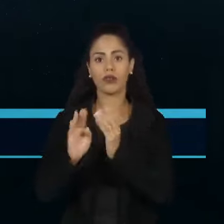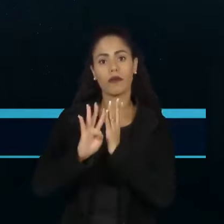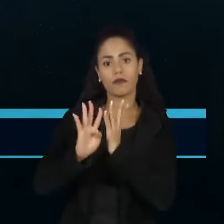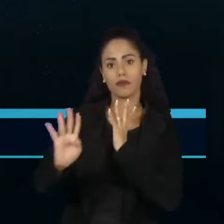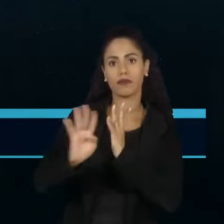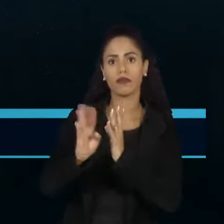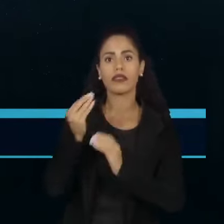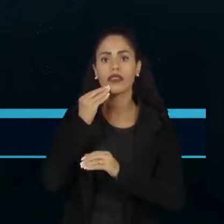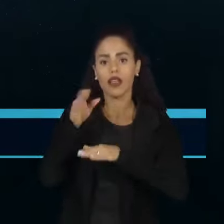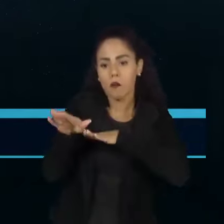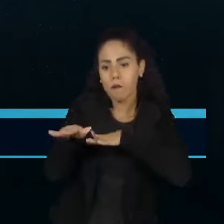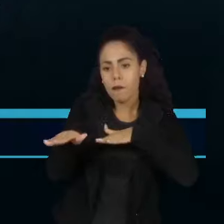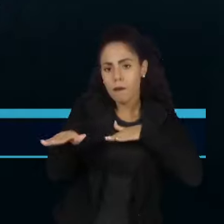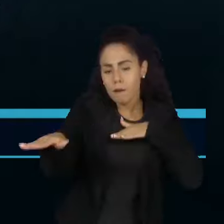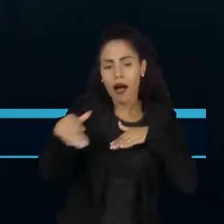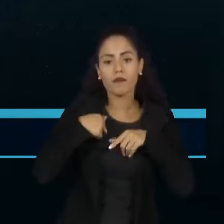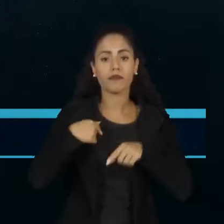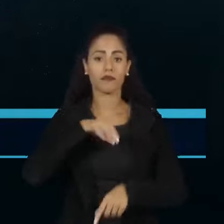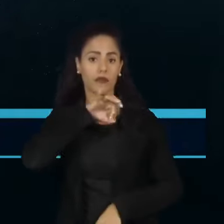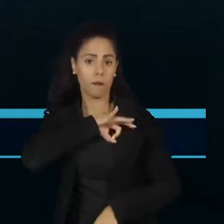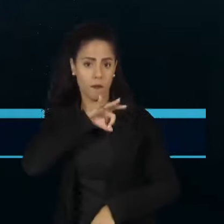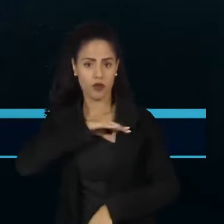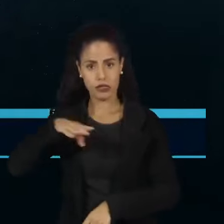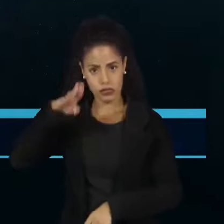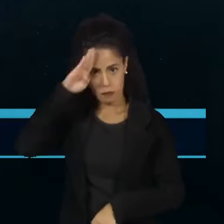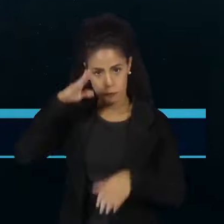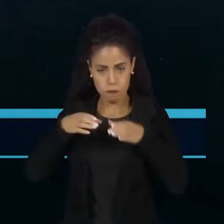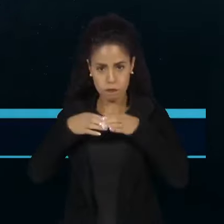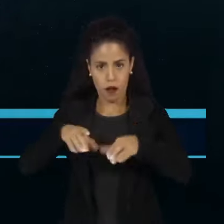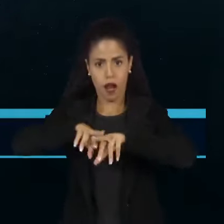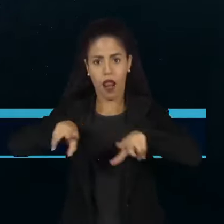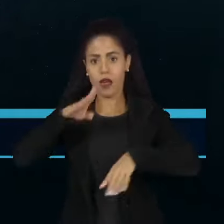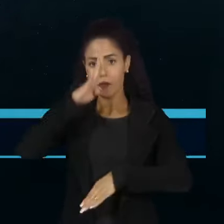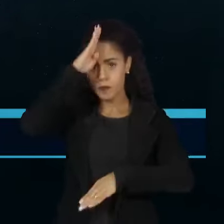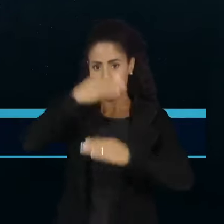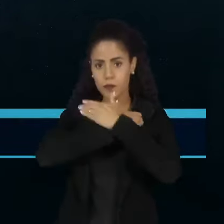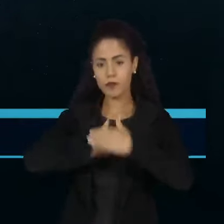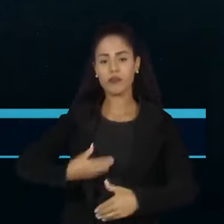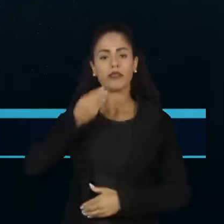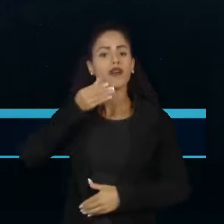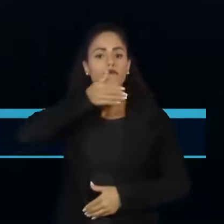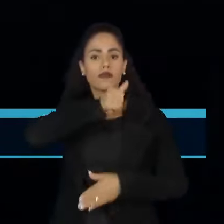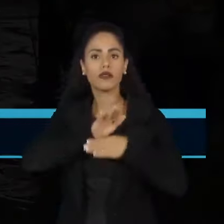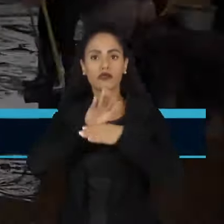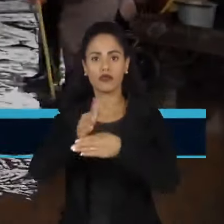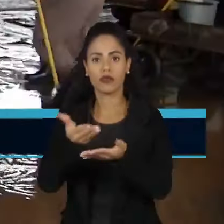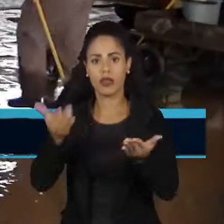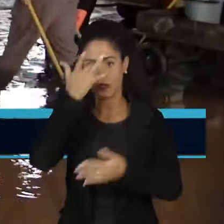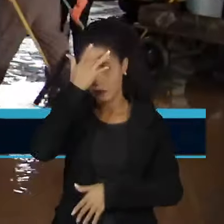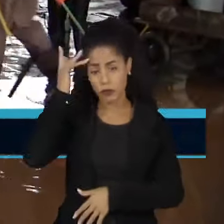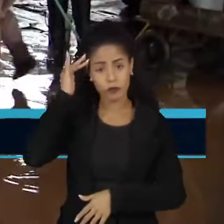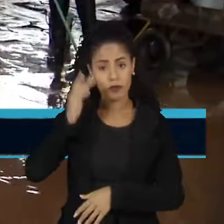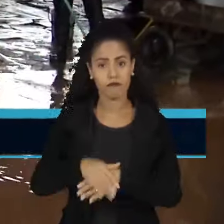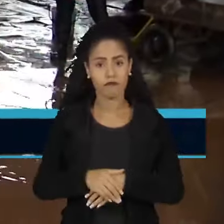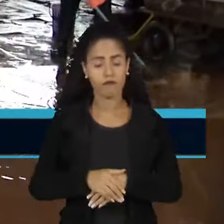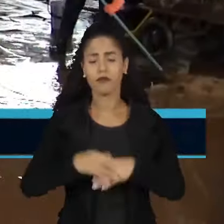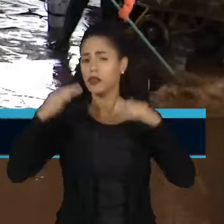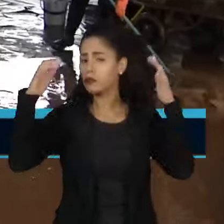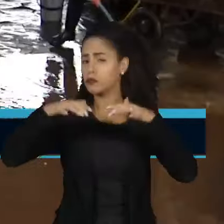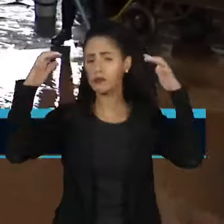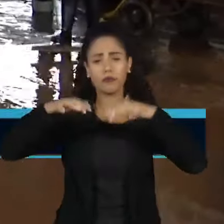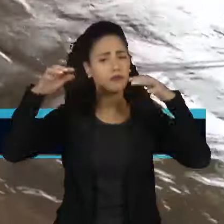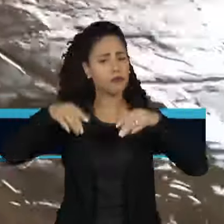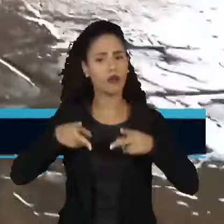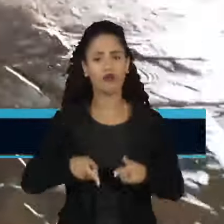usado por equipes das polícias, das Forças Armadas e dos bombeiros para socorrer vítimas. Mesmo com tanta chuva,